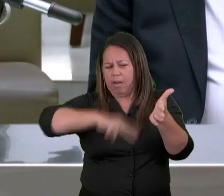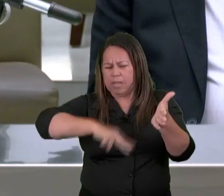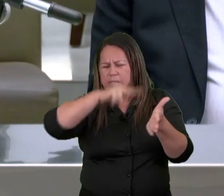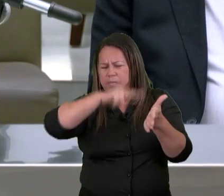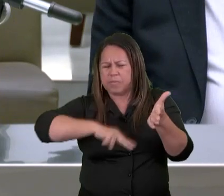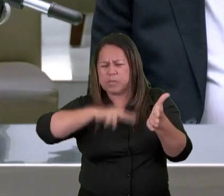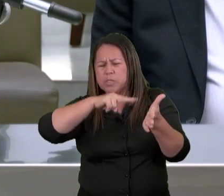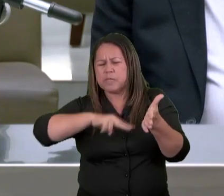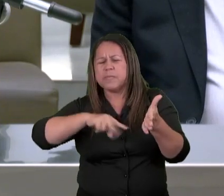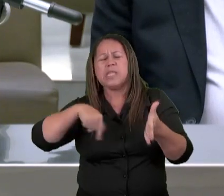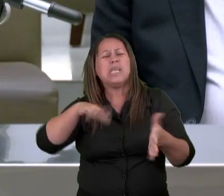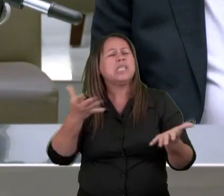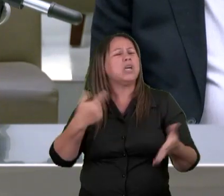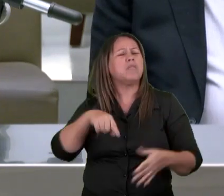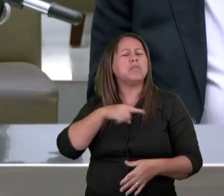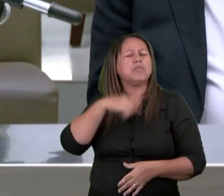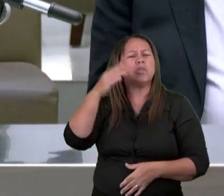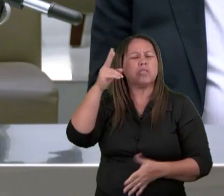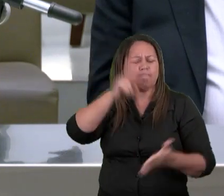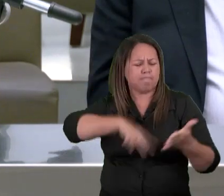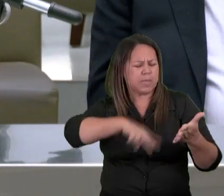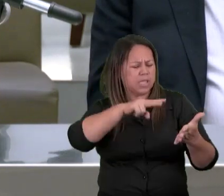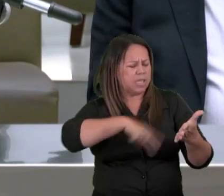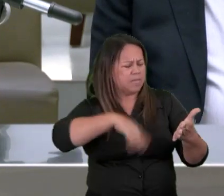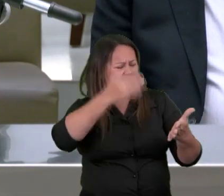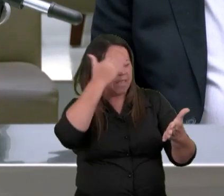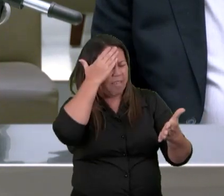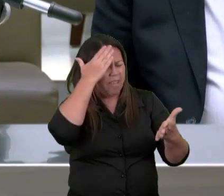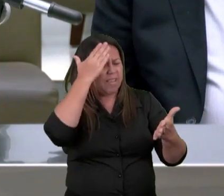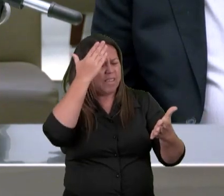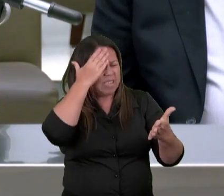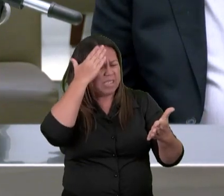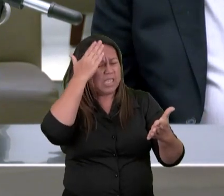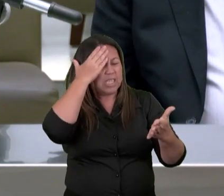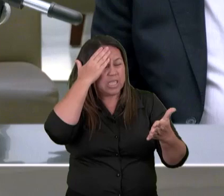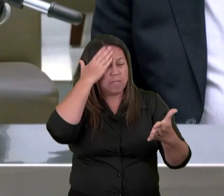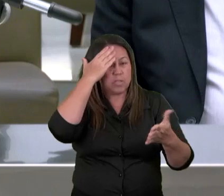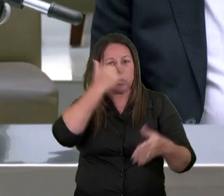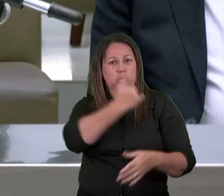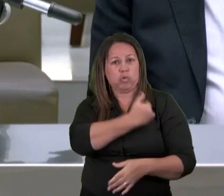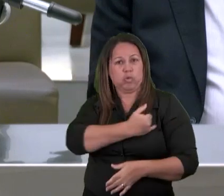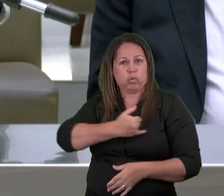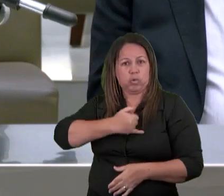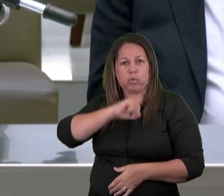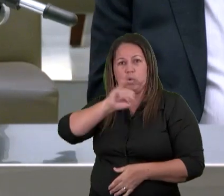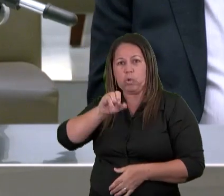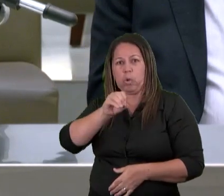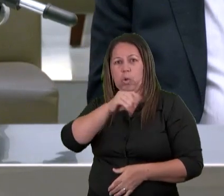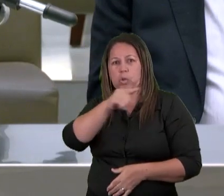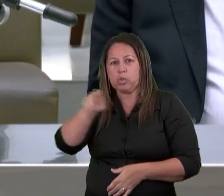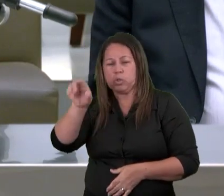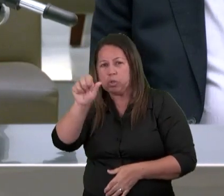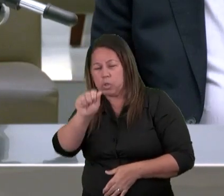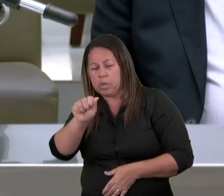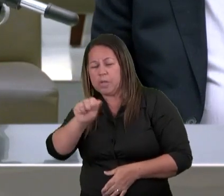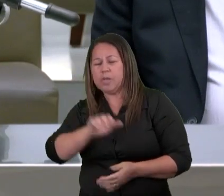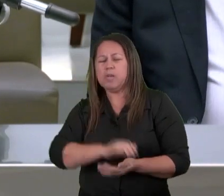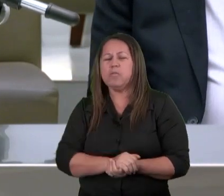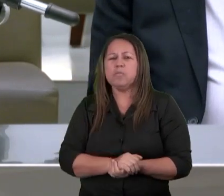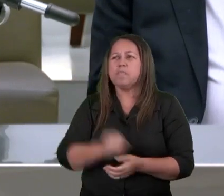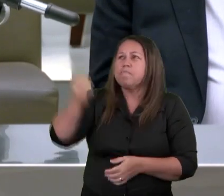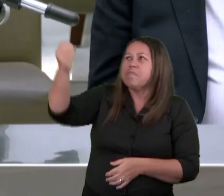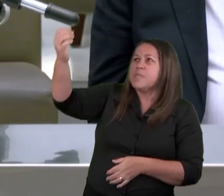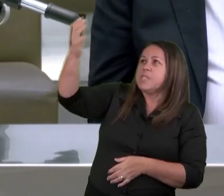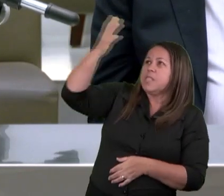este capítulo Nós vamos entender Que João, inspirado por Deus Ele traz